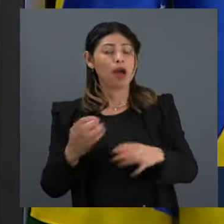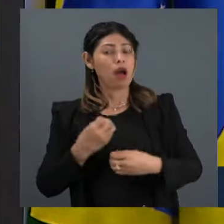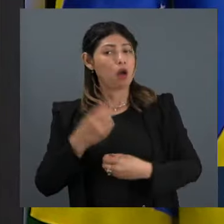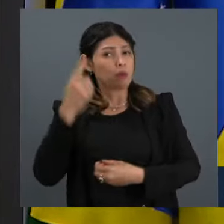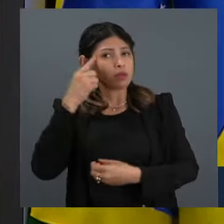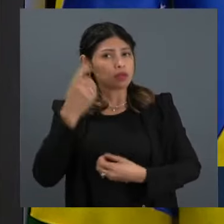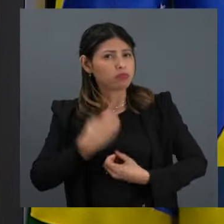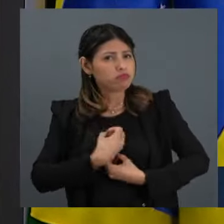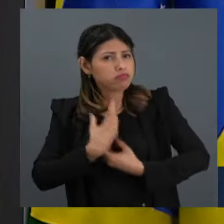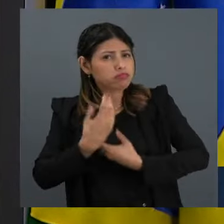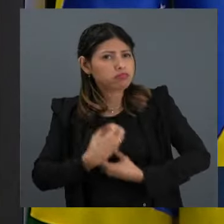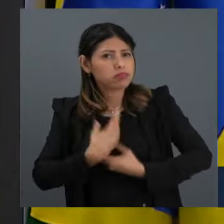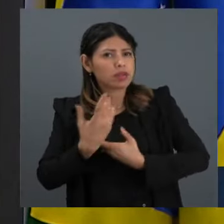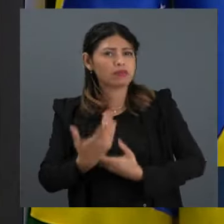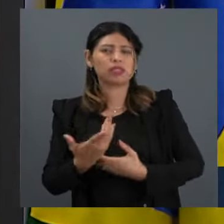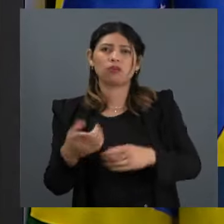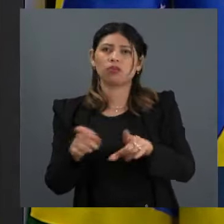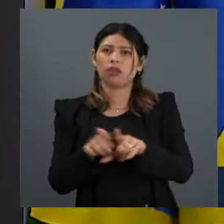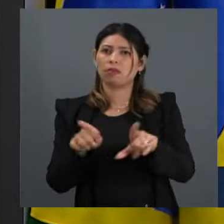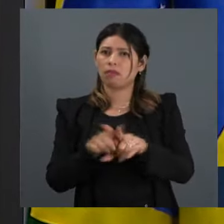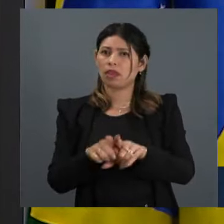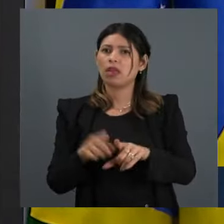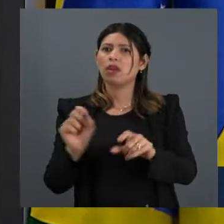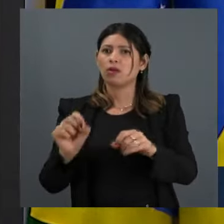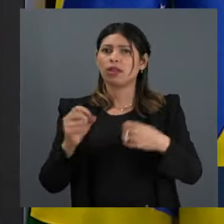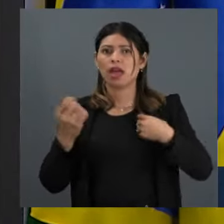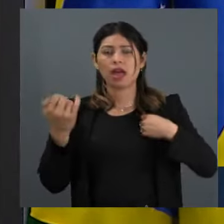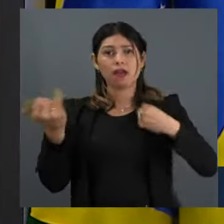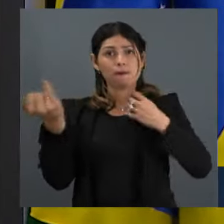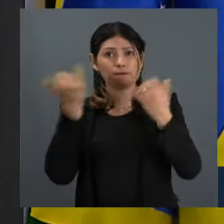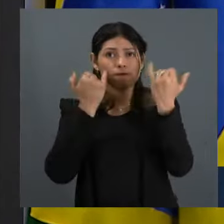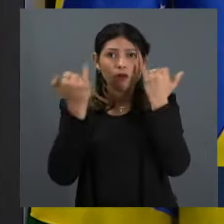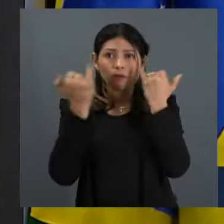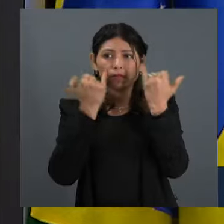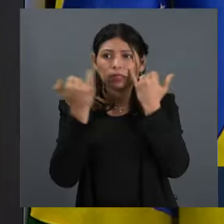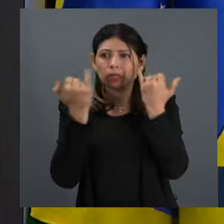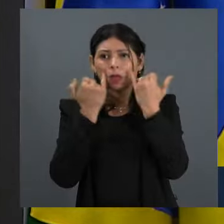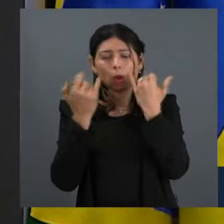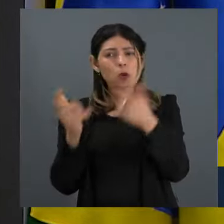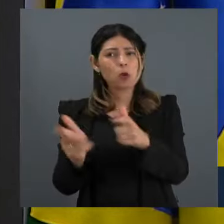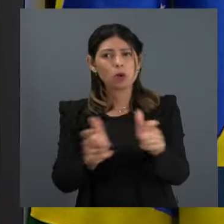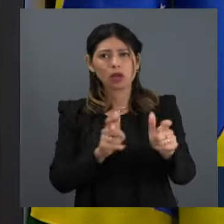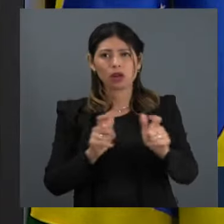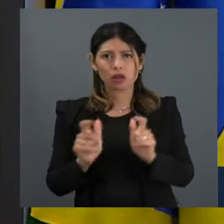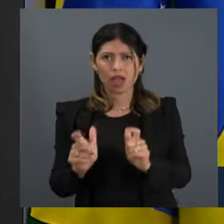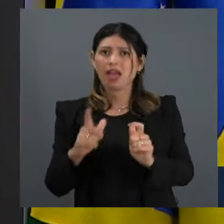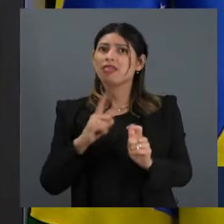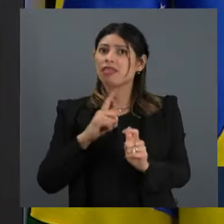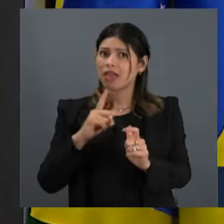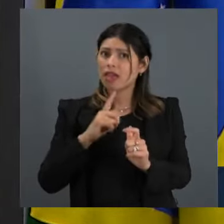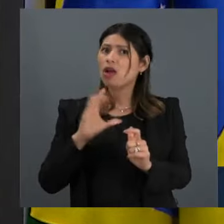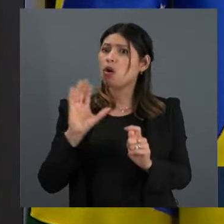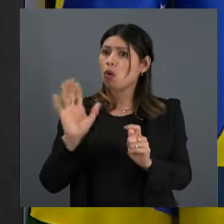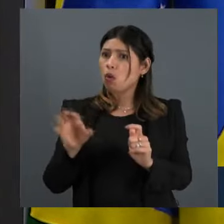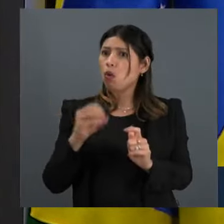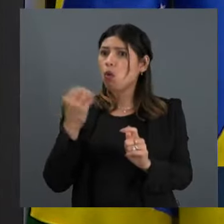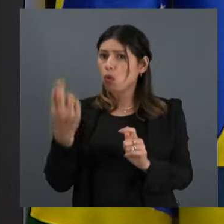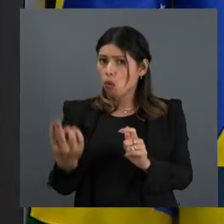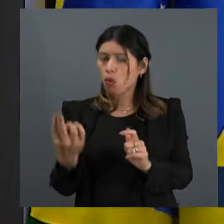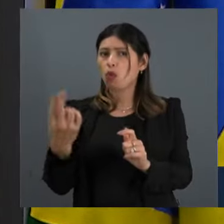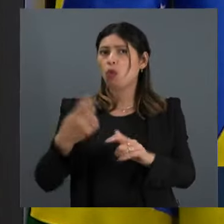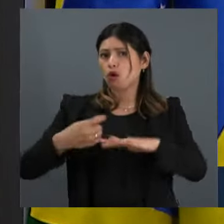a criação, a expressão e a informação sobre qualquer forma, processo ou veículo, não